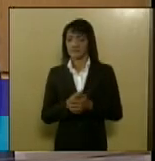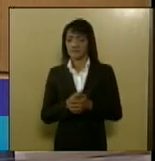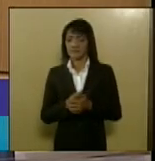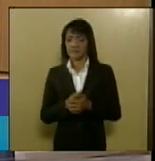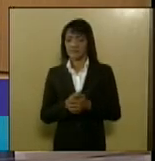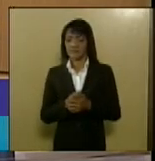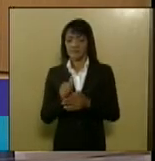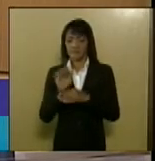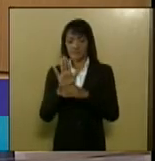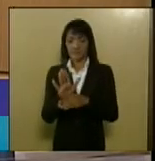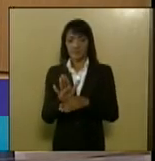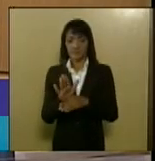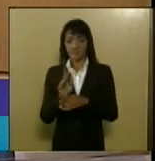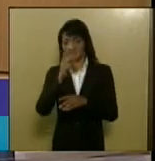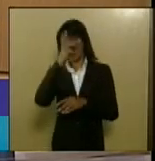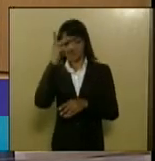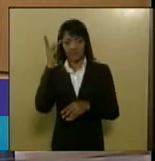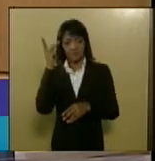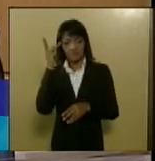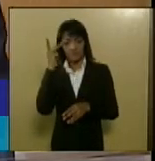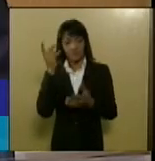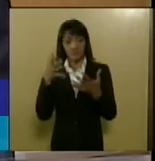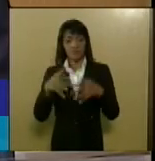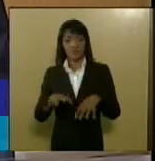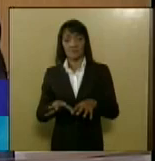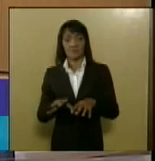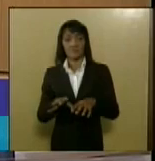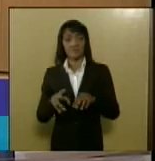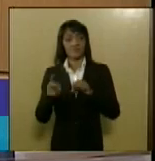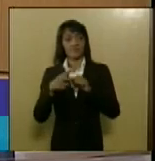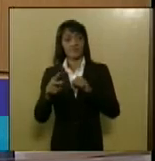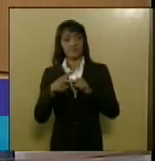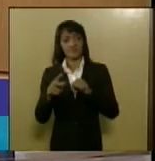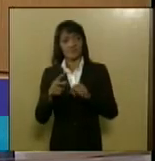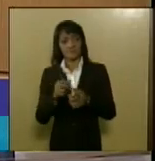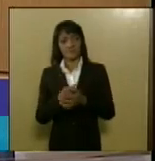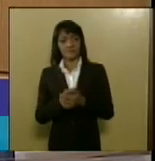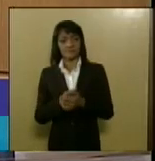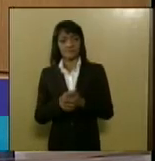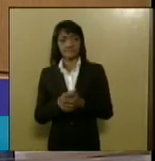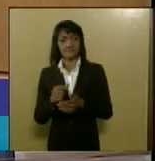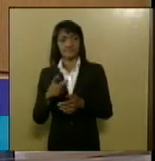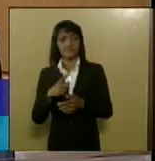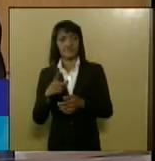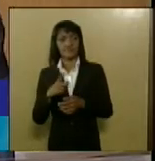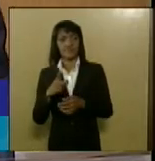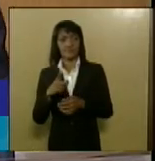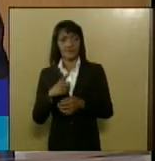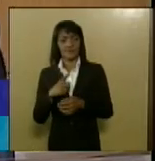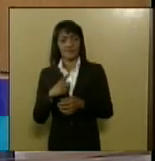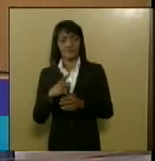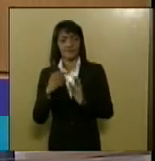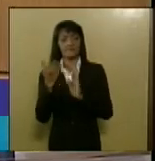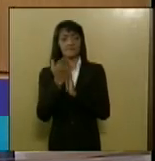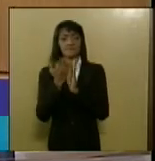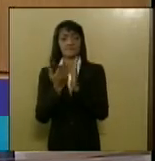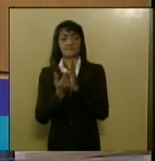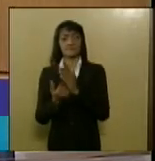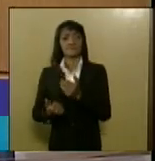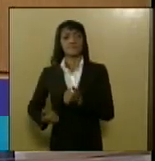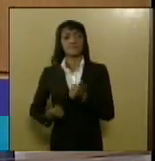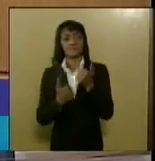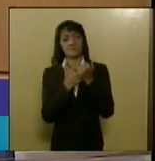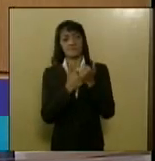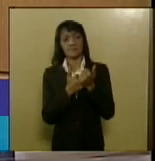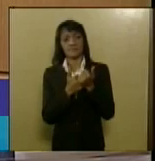querem deixar o hábito de fumar existem na rede pública de saúde programas de apoio de ajuda